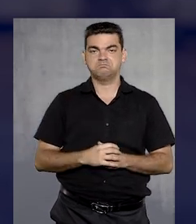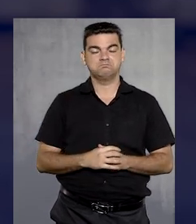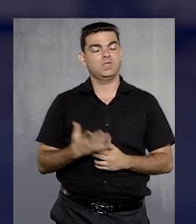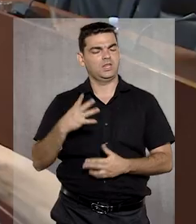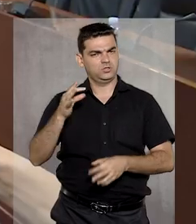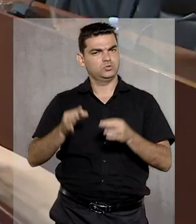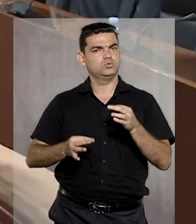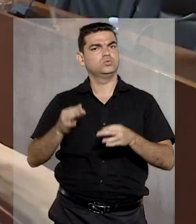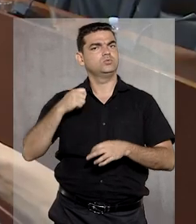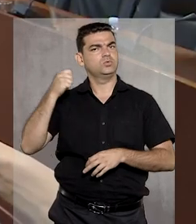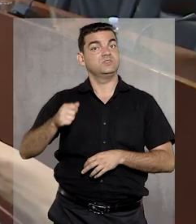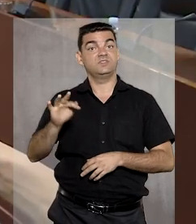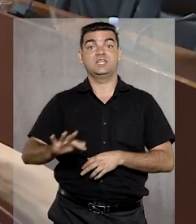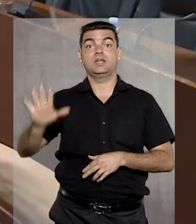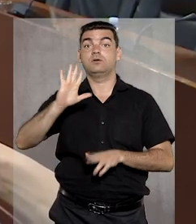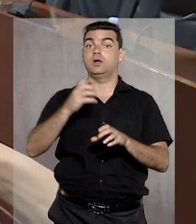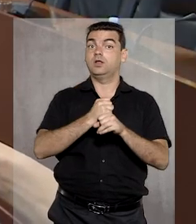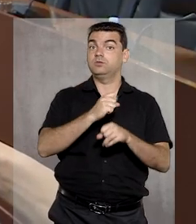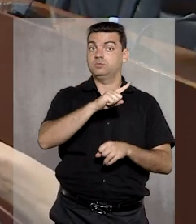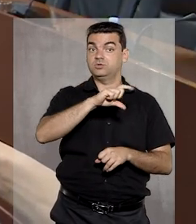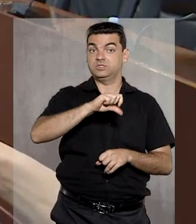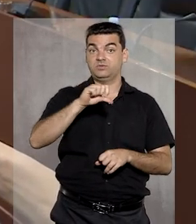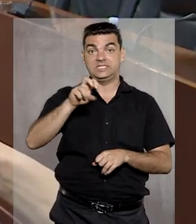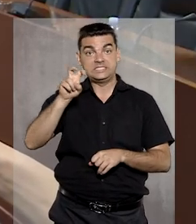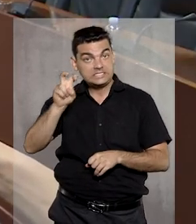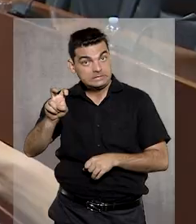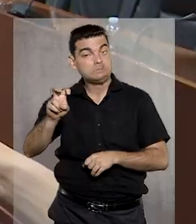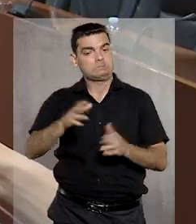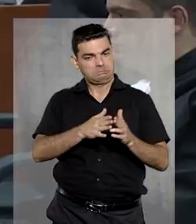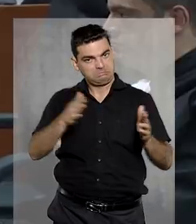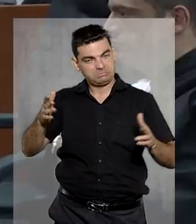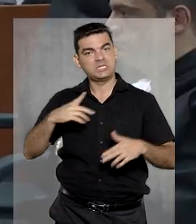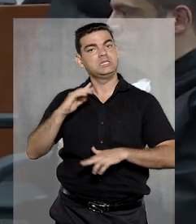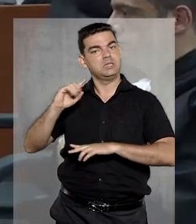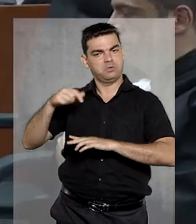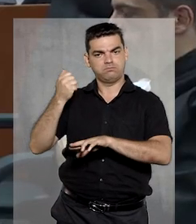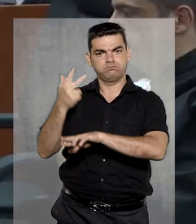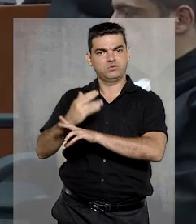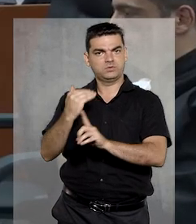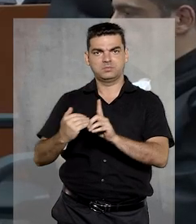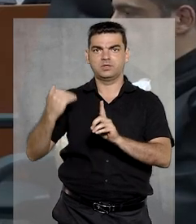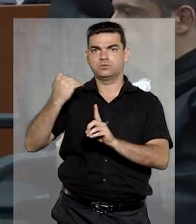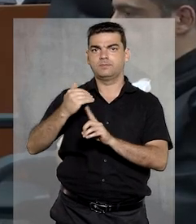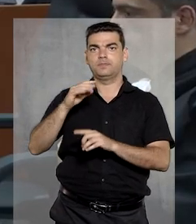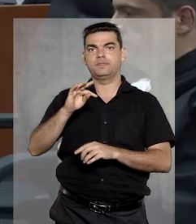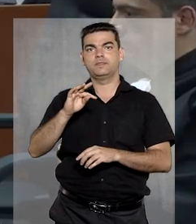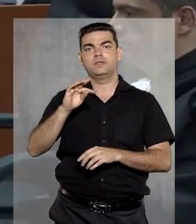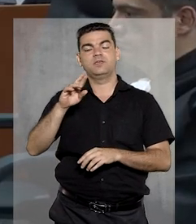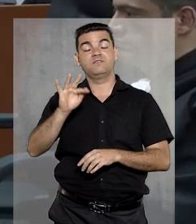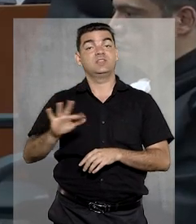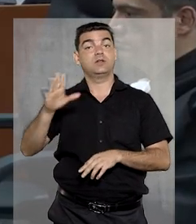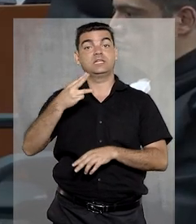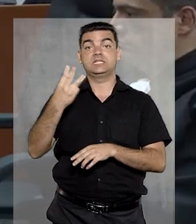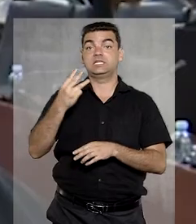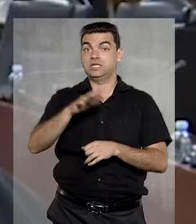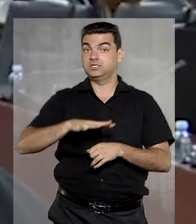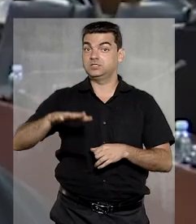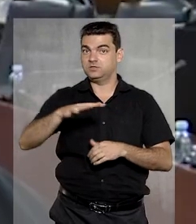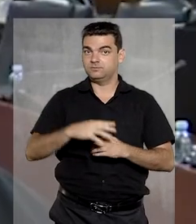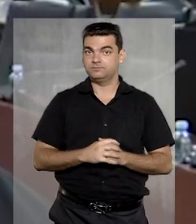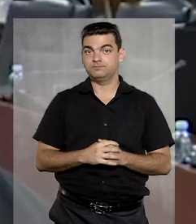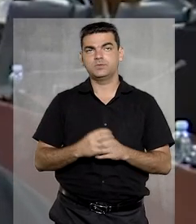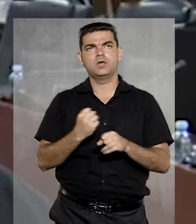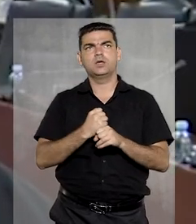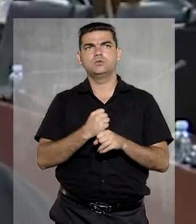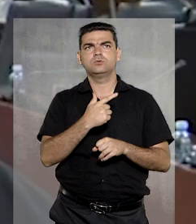na Alemanha. É juiz federal desde 1995 e se tornou desembargador do Tribunal Regional Federal da